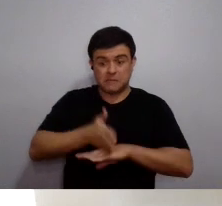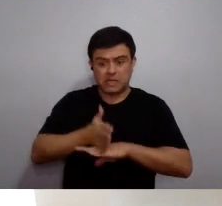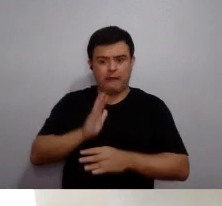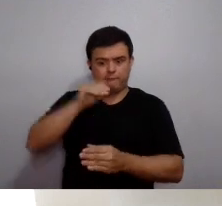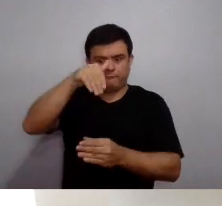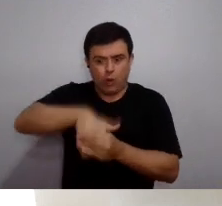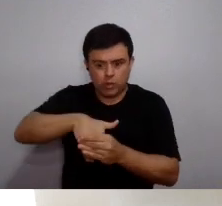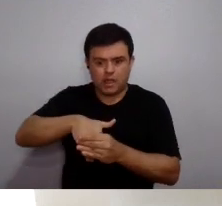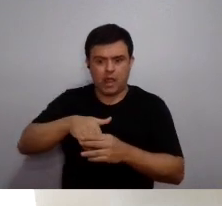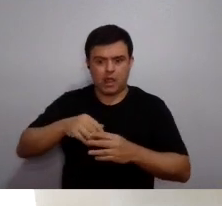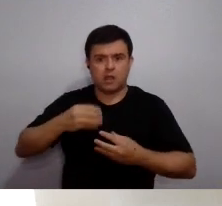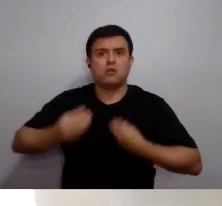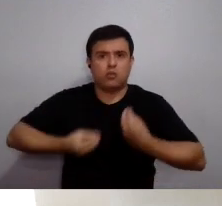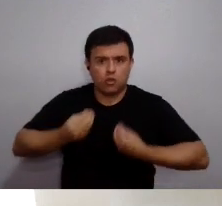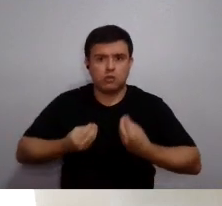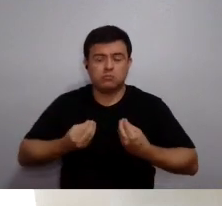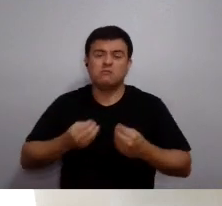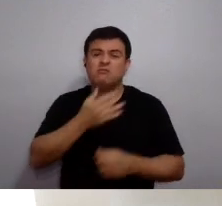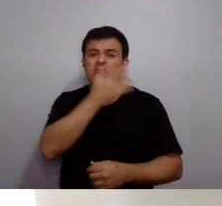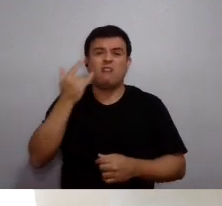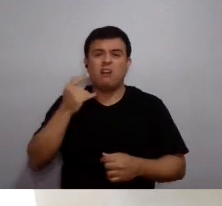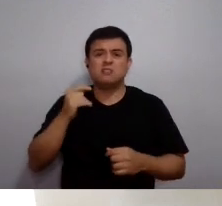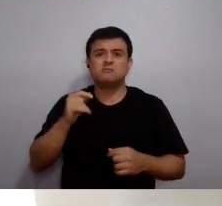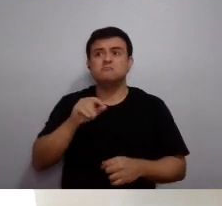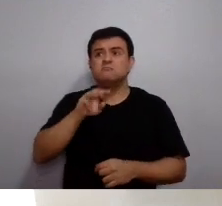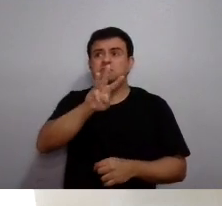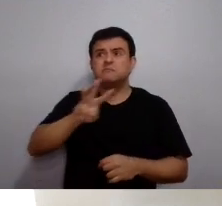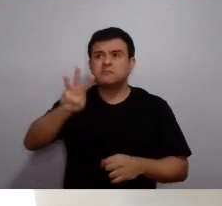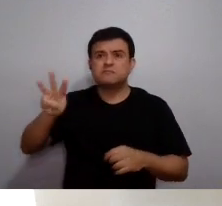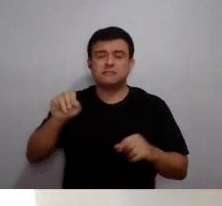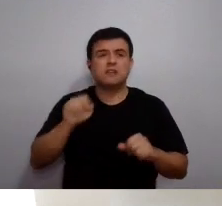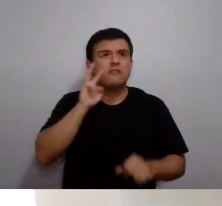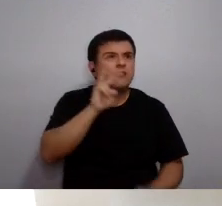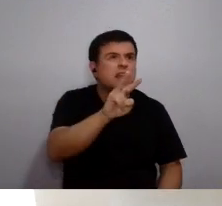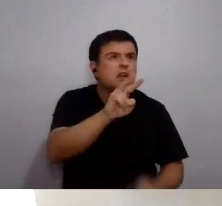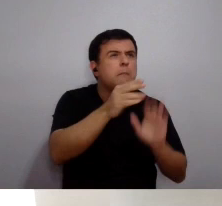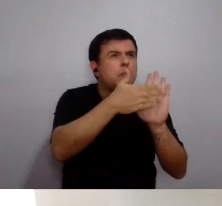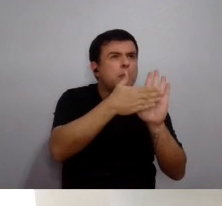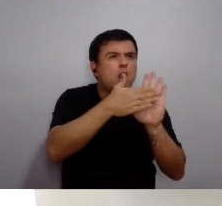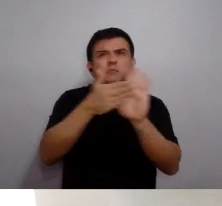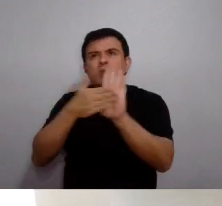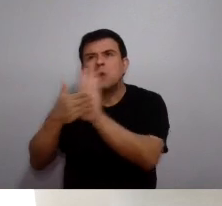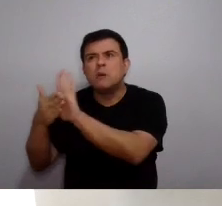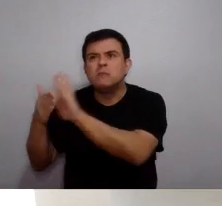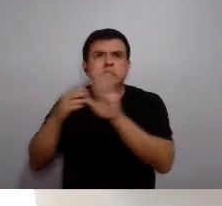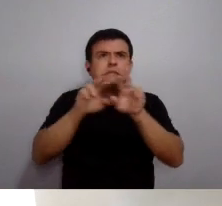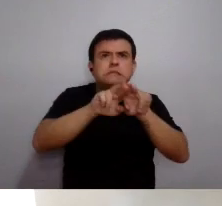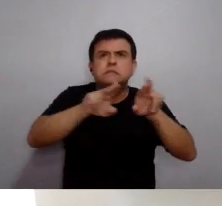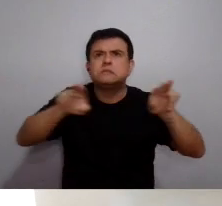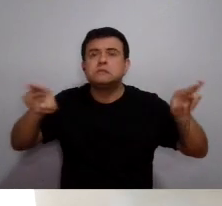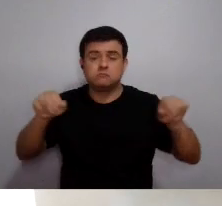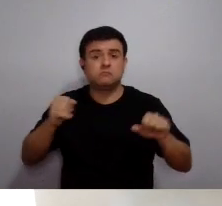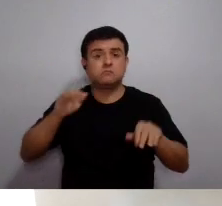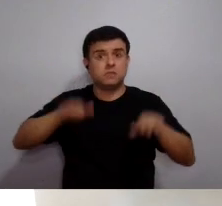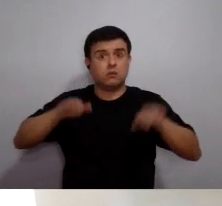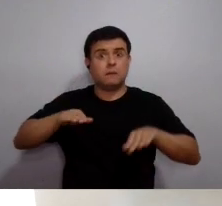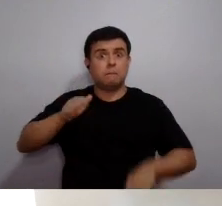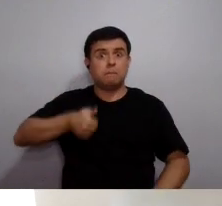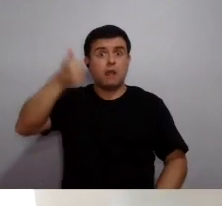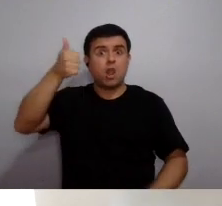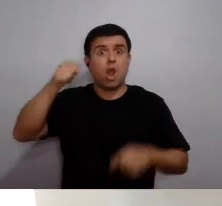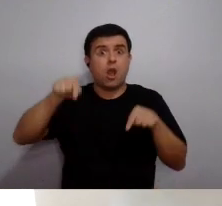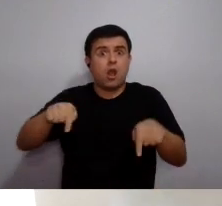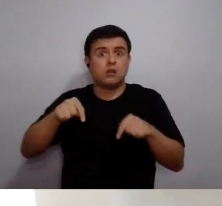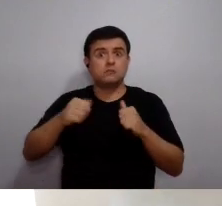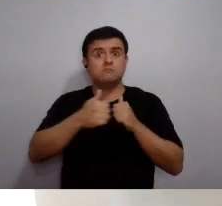participar da eleição como votante, como eleitor, vai ter condições de comparar as plataformas de todos. Eu acho que até